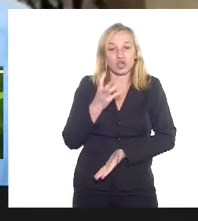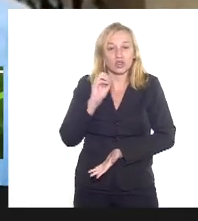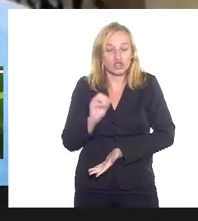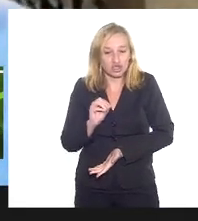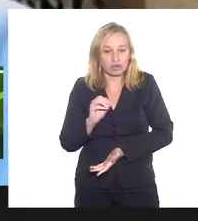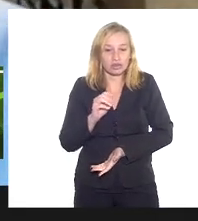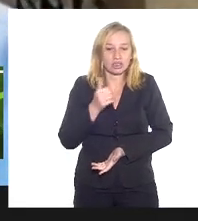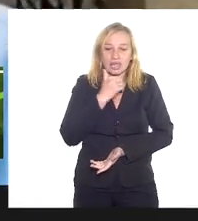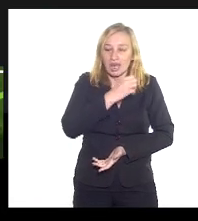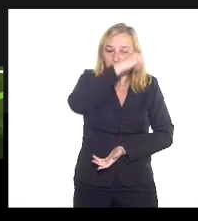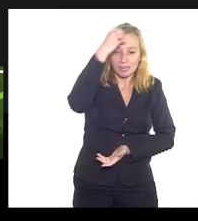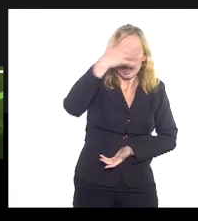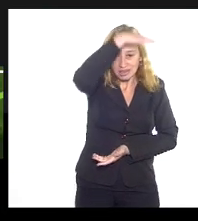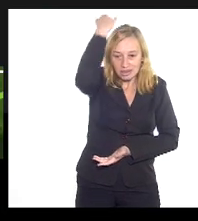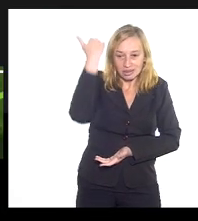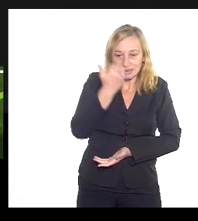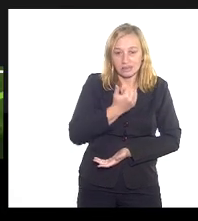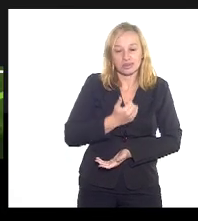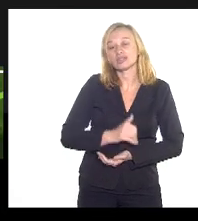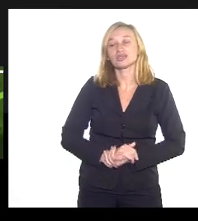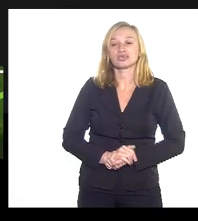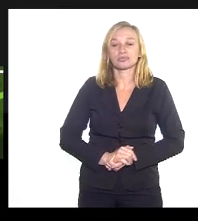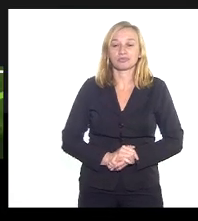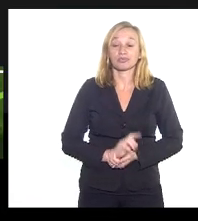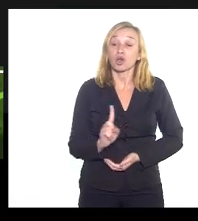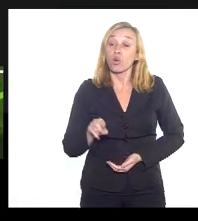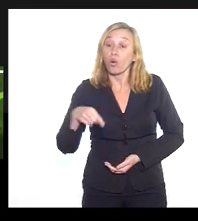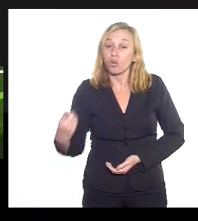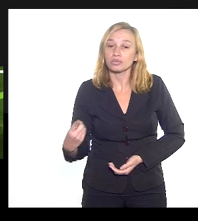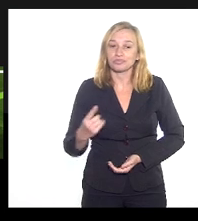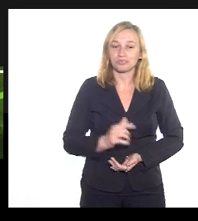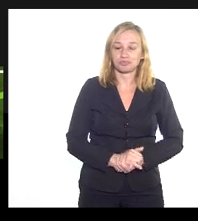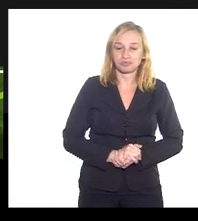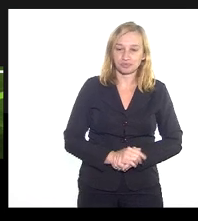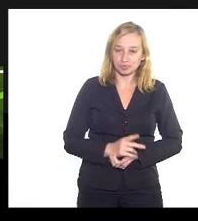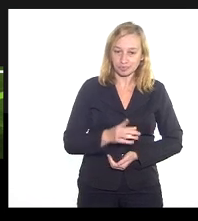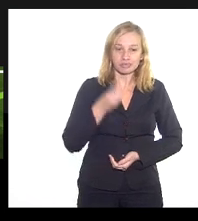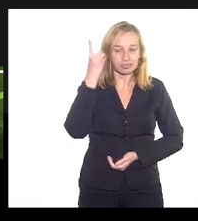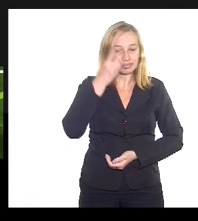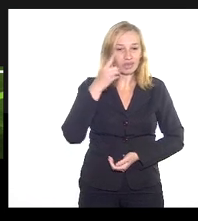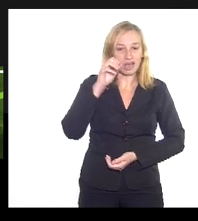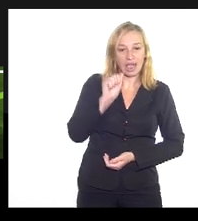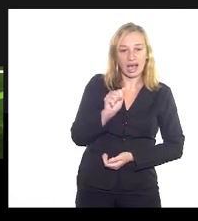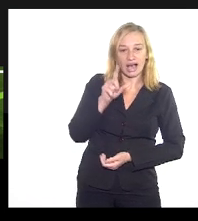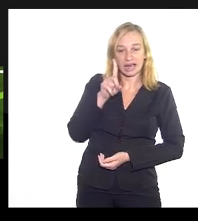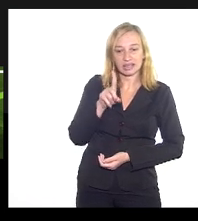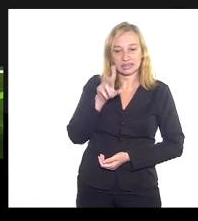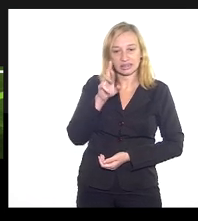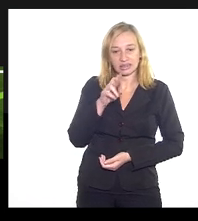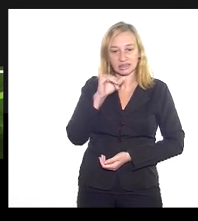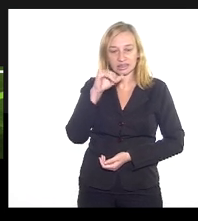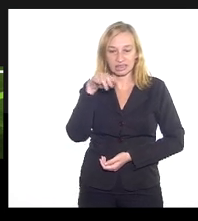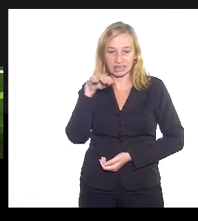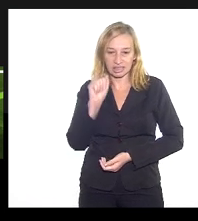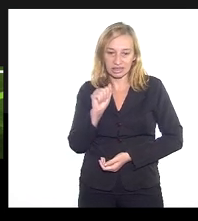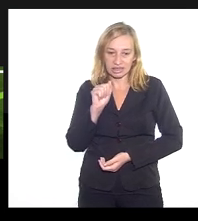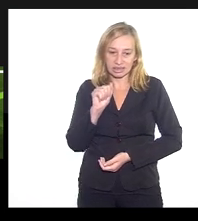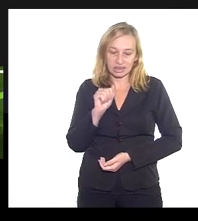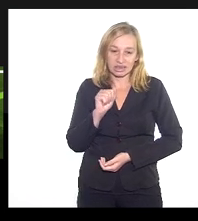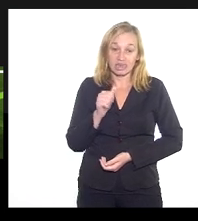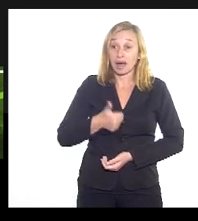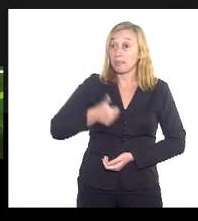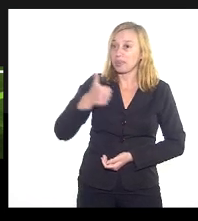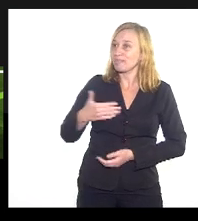mãe Torodi, Marcos. É, o próximo indaga a deputada Adriana Baltazar, que é sempre a primeira a chegar